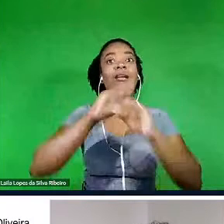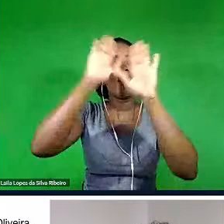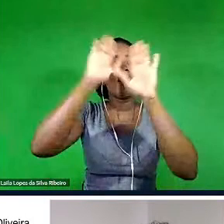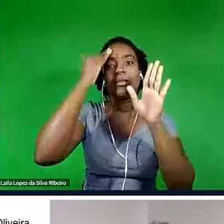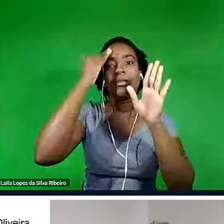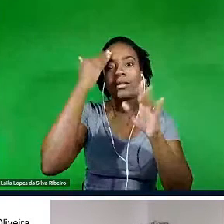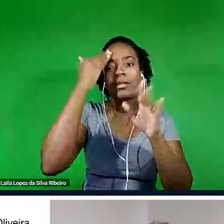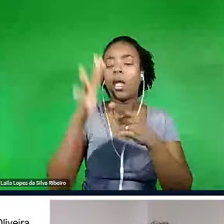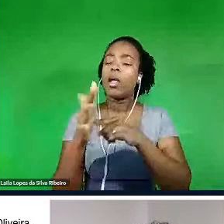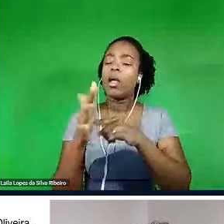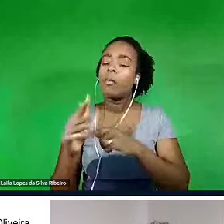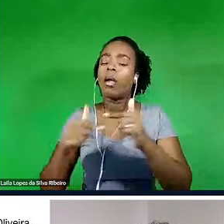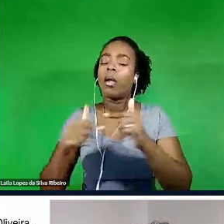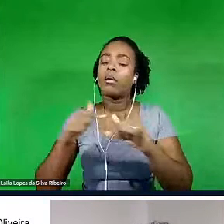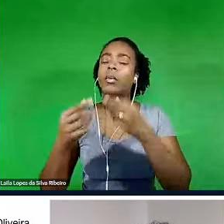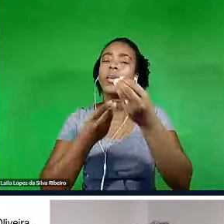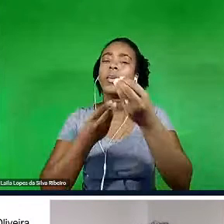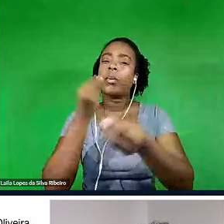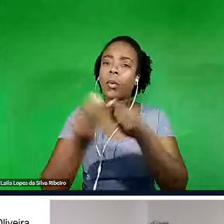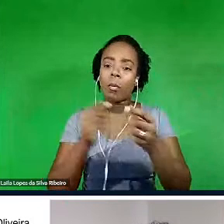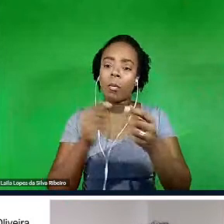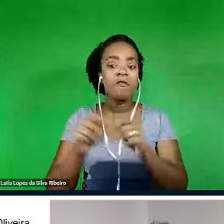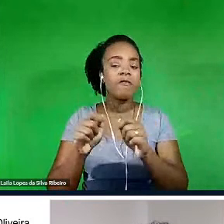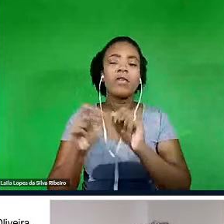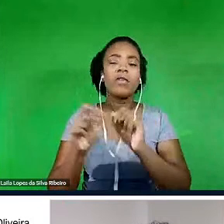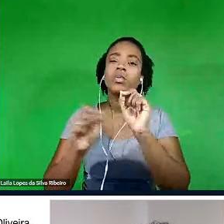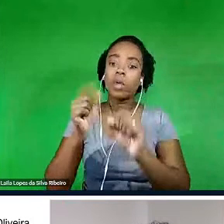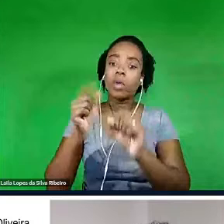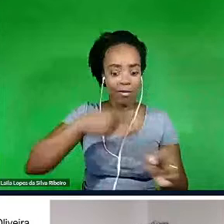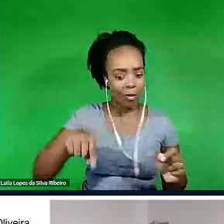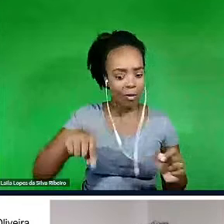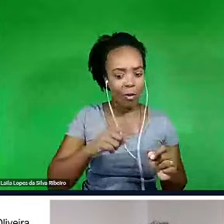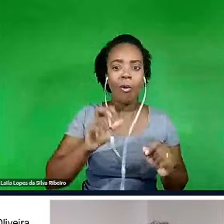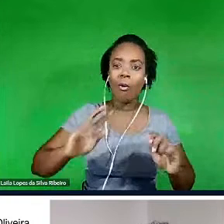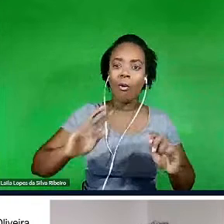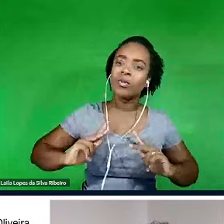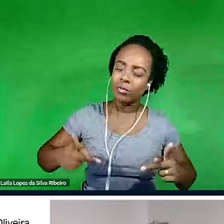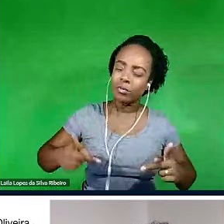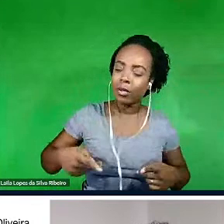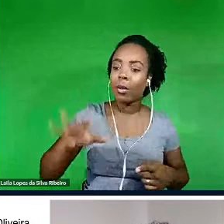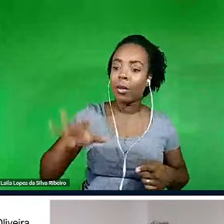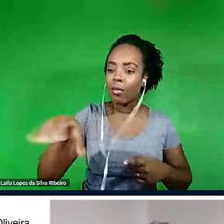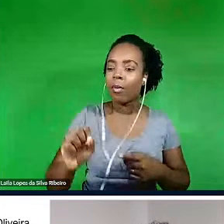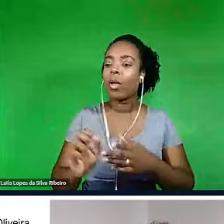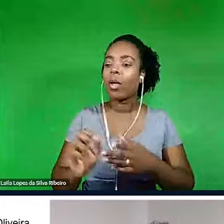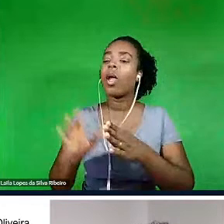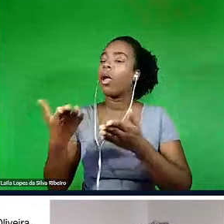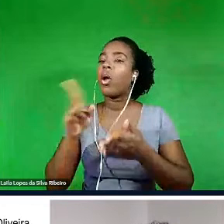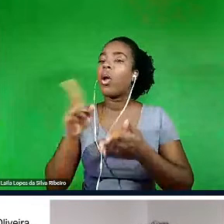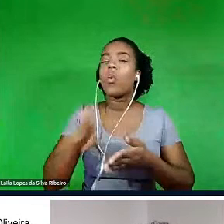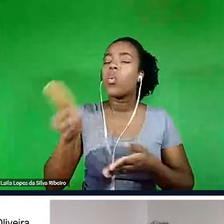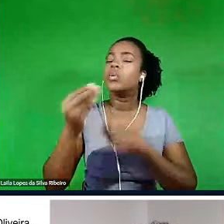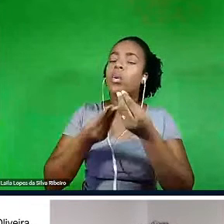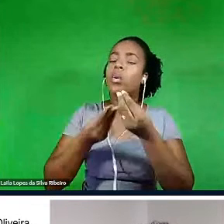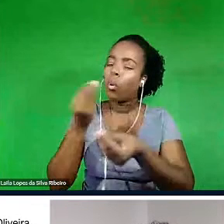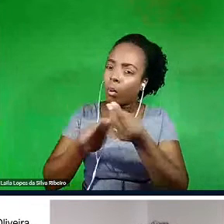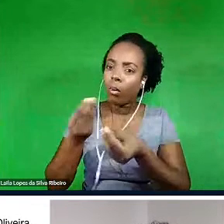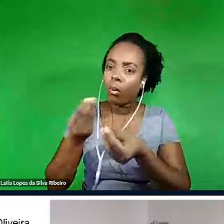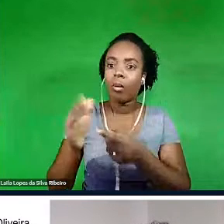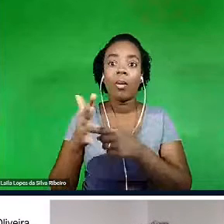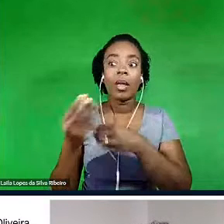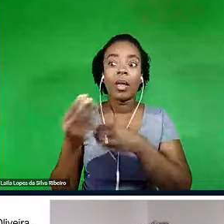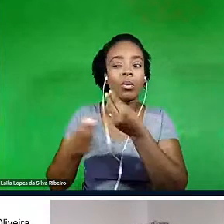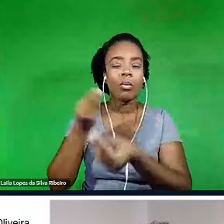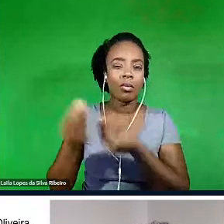nós queremos fazer com elas, e isso a gente tem que se colocar, então, eu acho que, que, que o, temer,